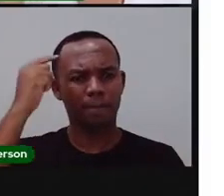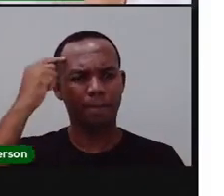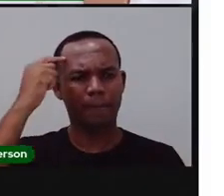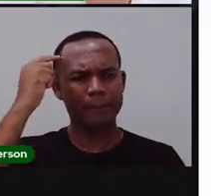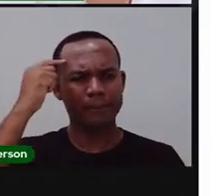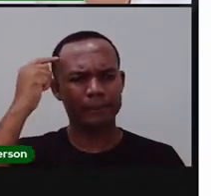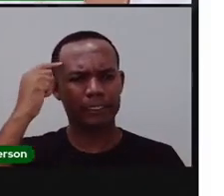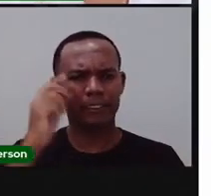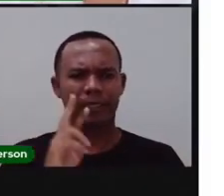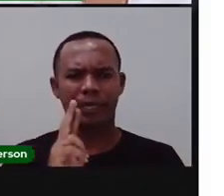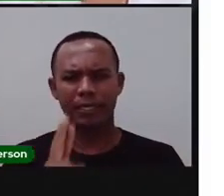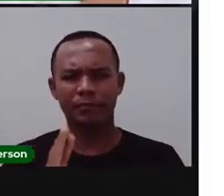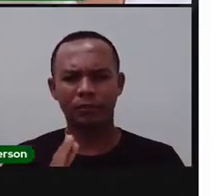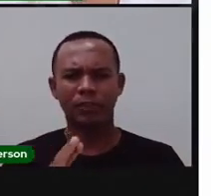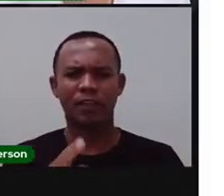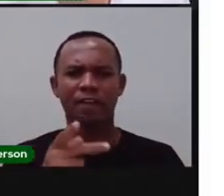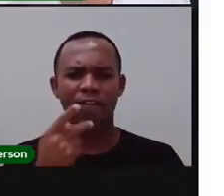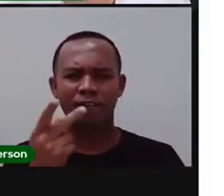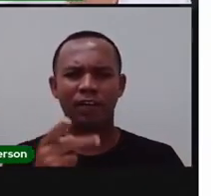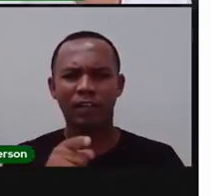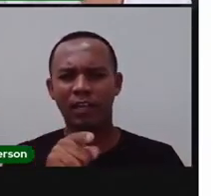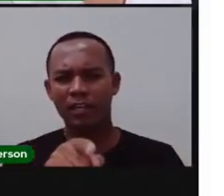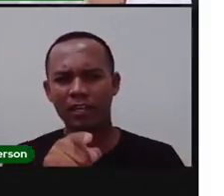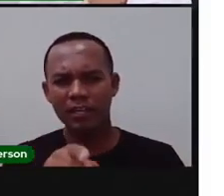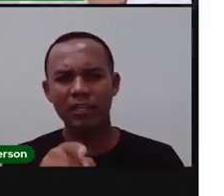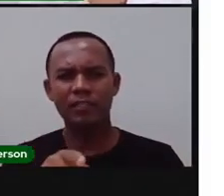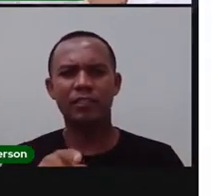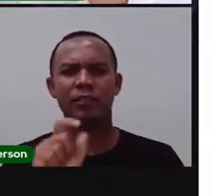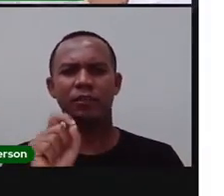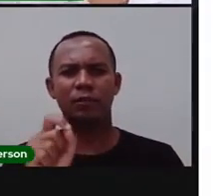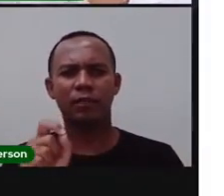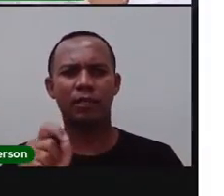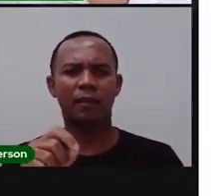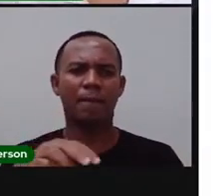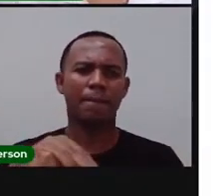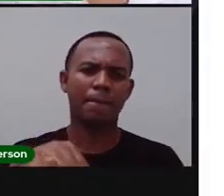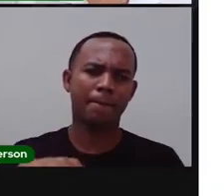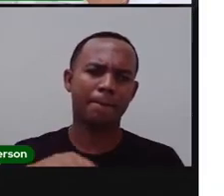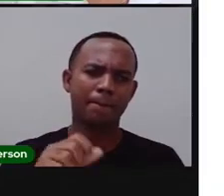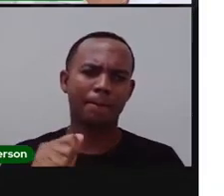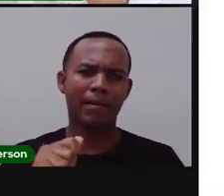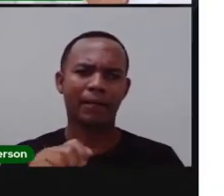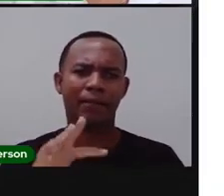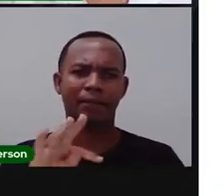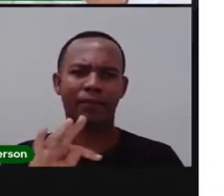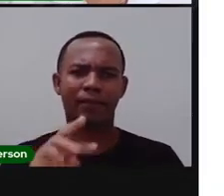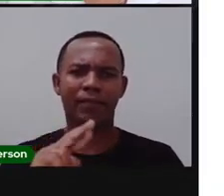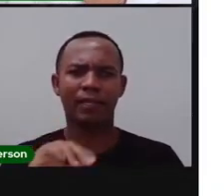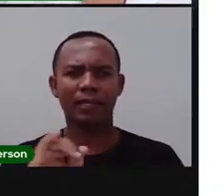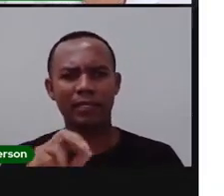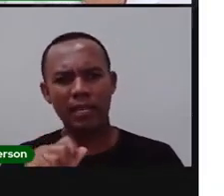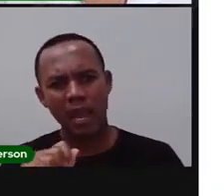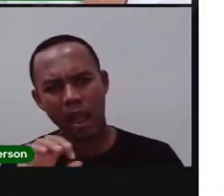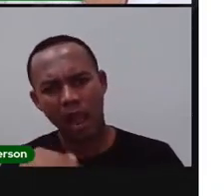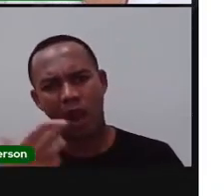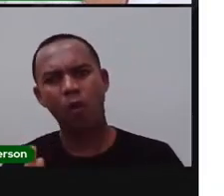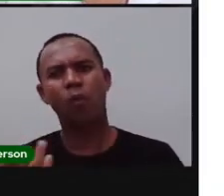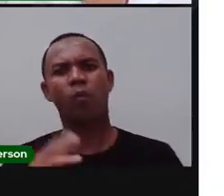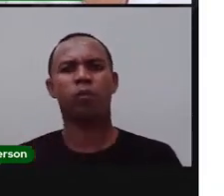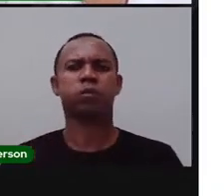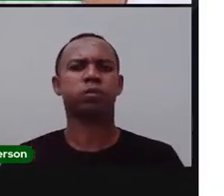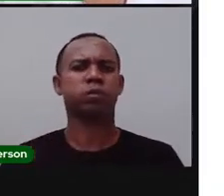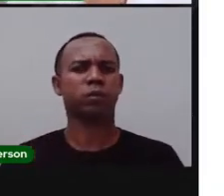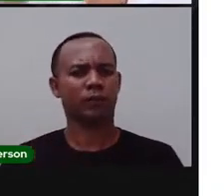respondendo. Olha, isso é material. É imaterial. Vão responder aqui embaixo no chat, dizendo para a prova se é material